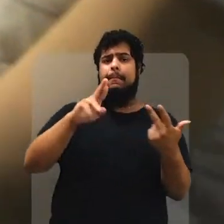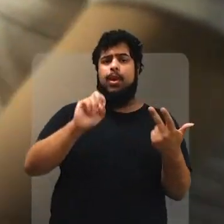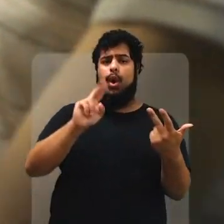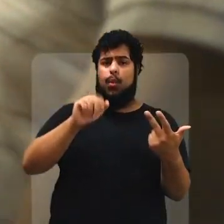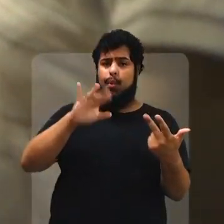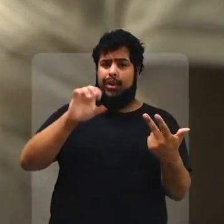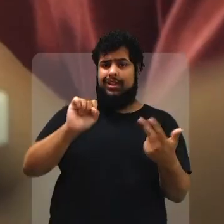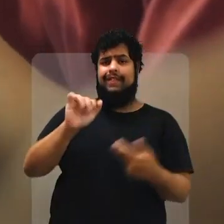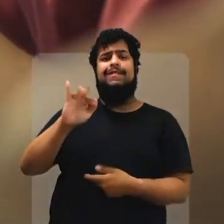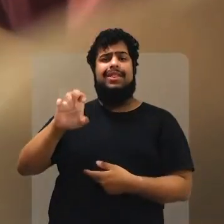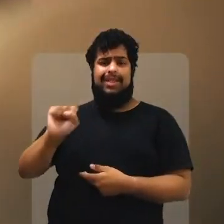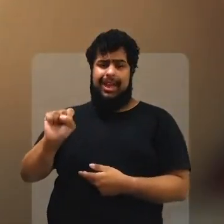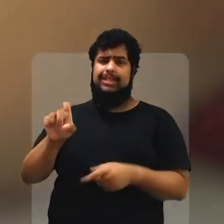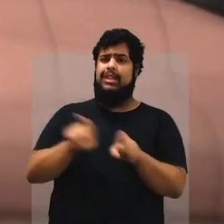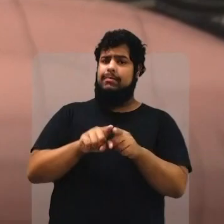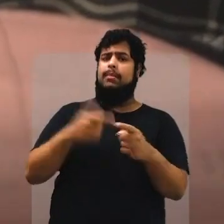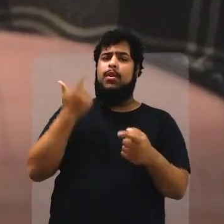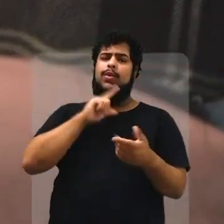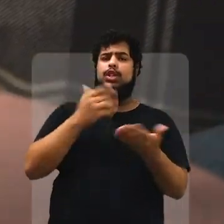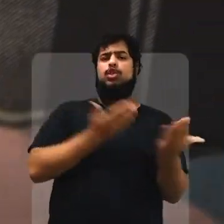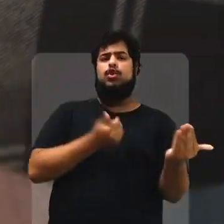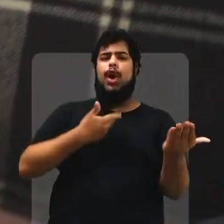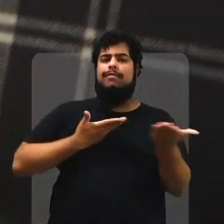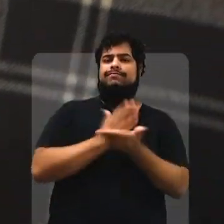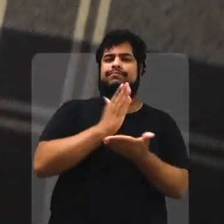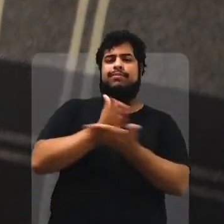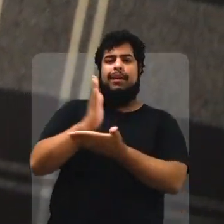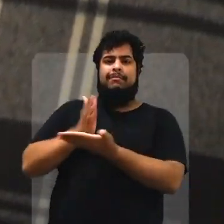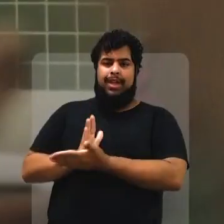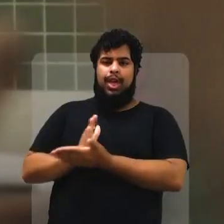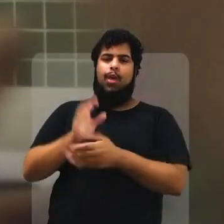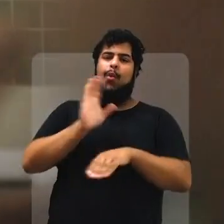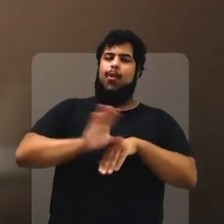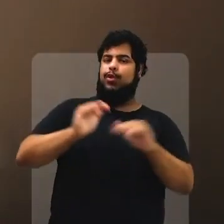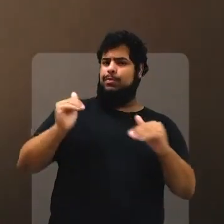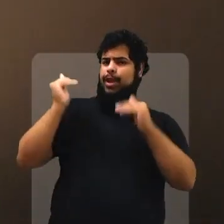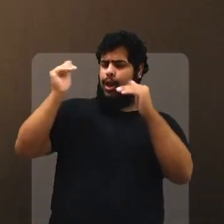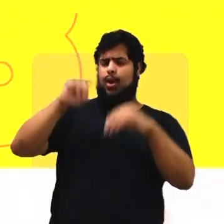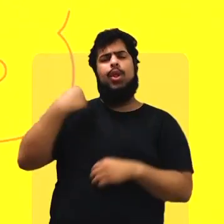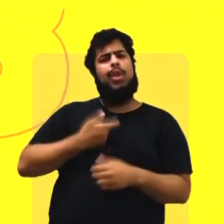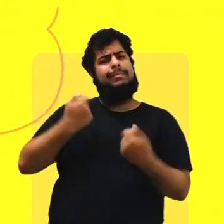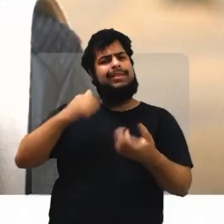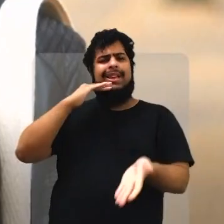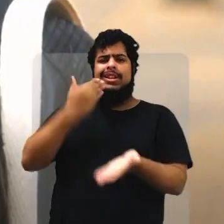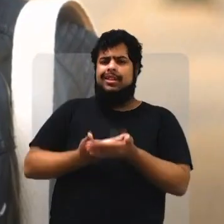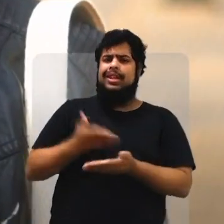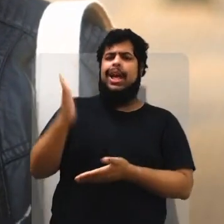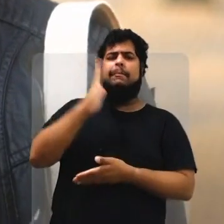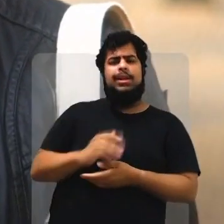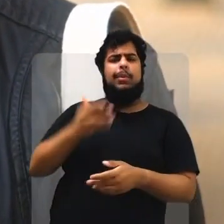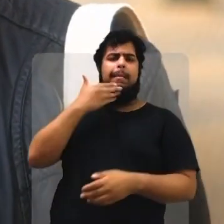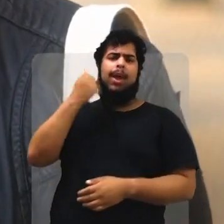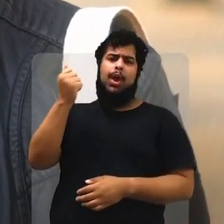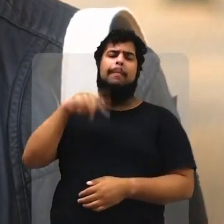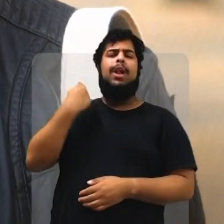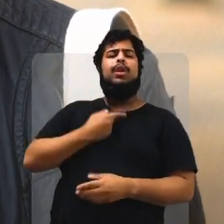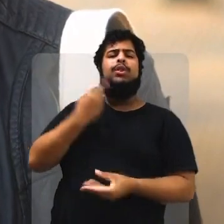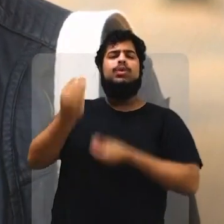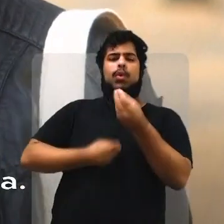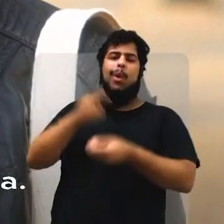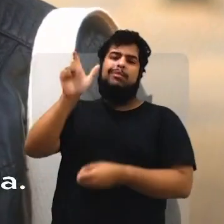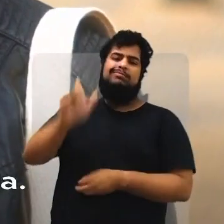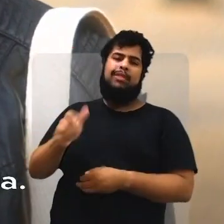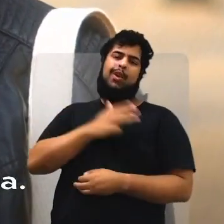fortalecer o Enem, ProUni e Fies para ampliar o acesso dos jovens ao curso superior. A gente precisa acreditar no país